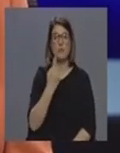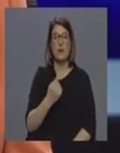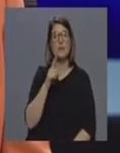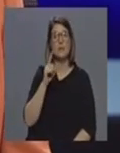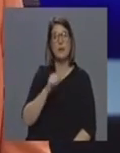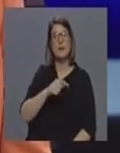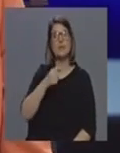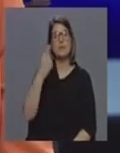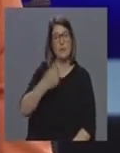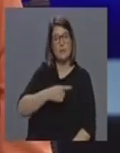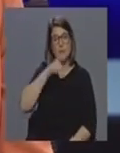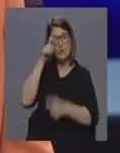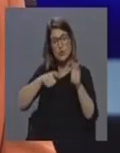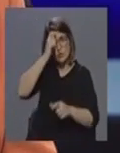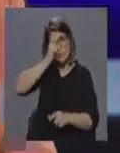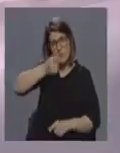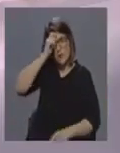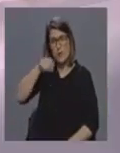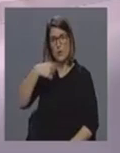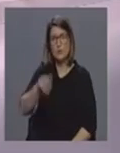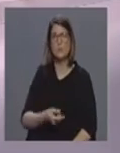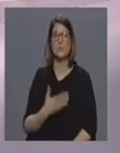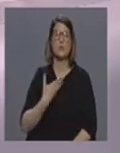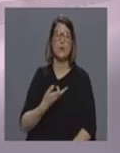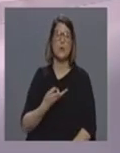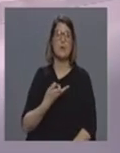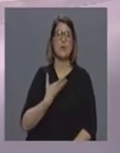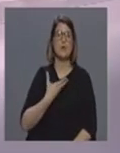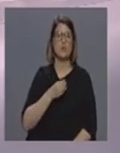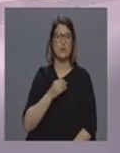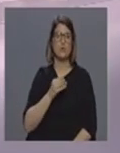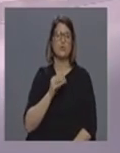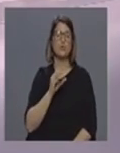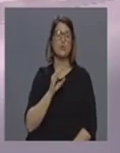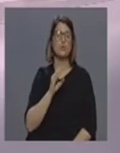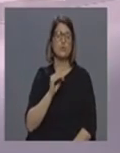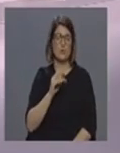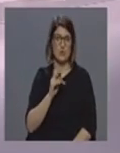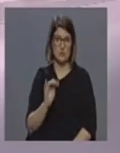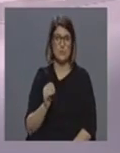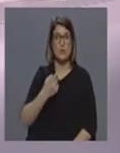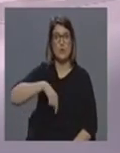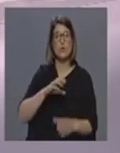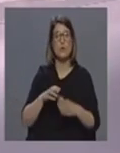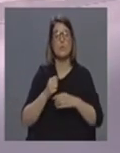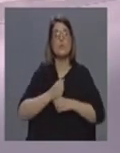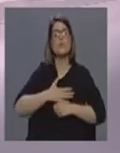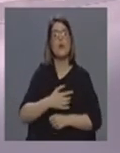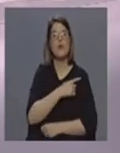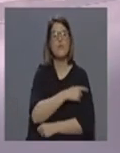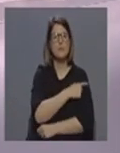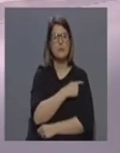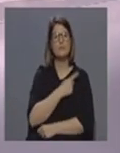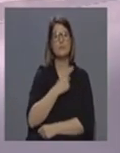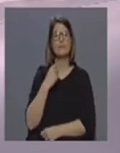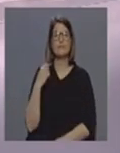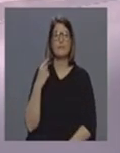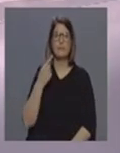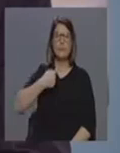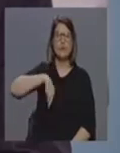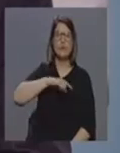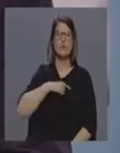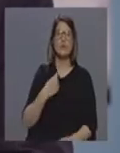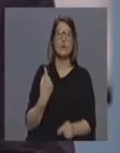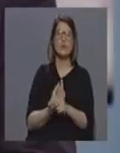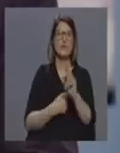cidadania Doutor Pedro Soares da parte da Ordem dos Enformeiros nós deixamos penso que duas